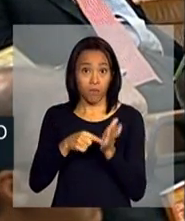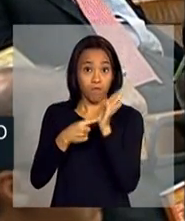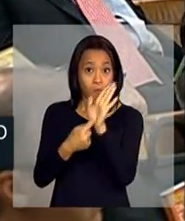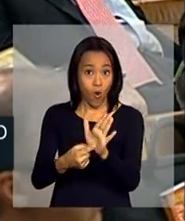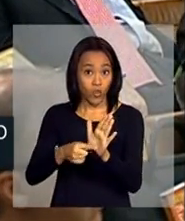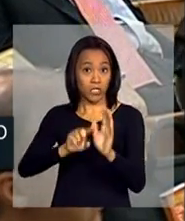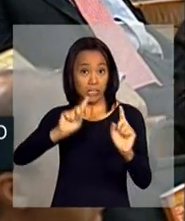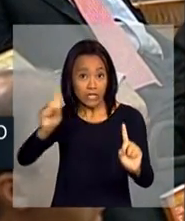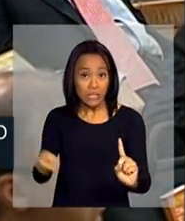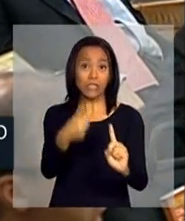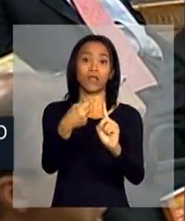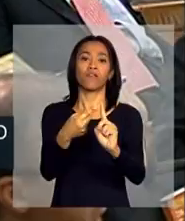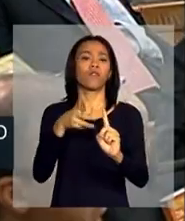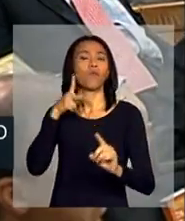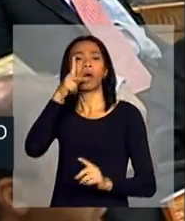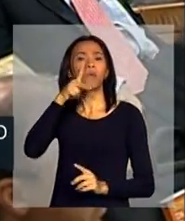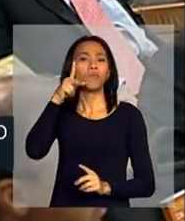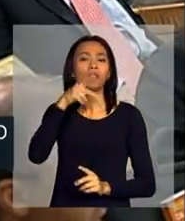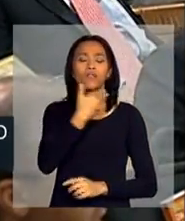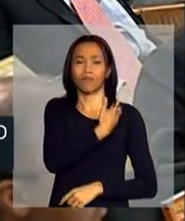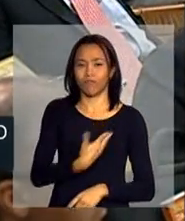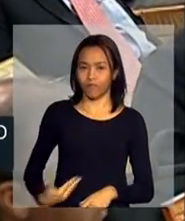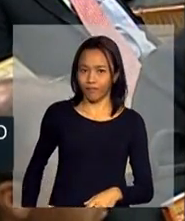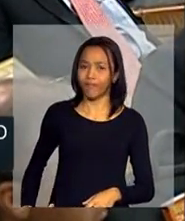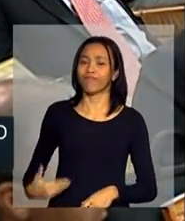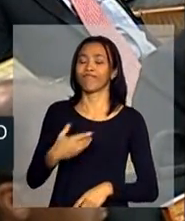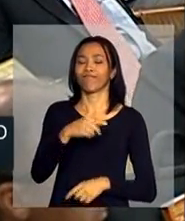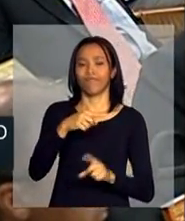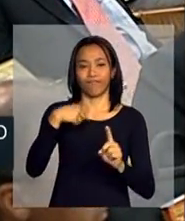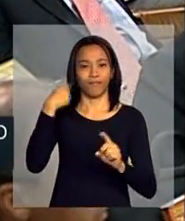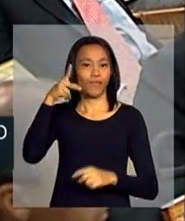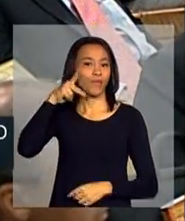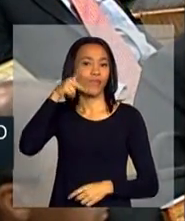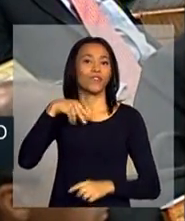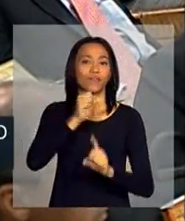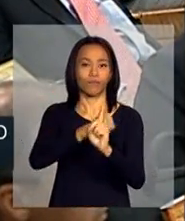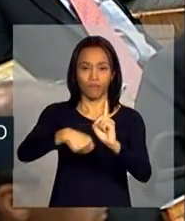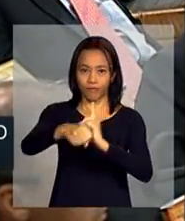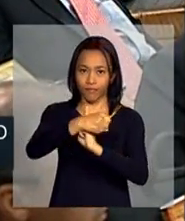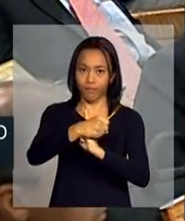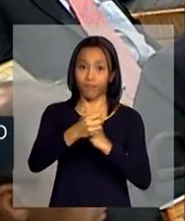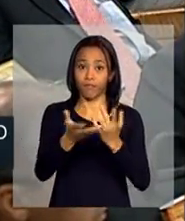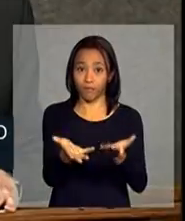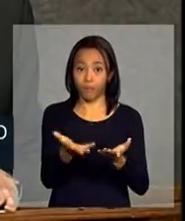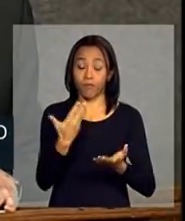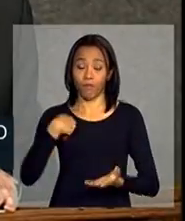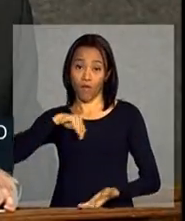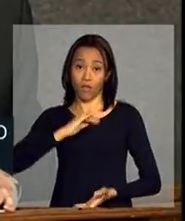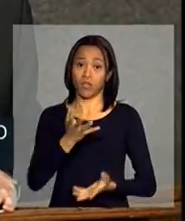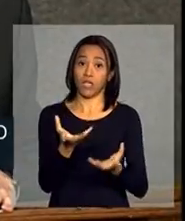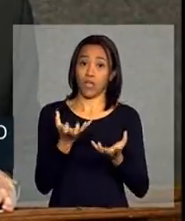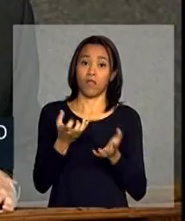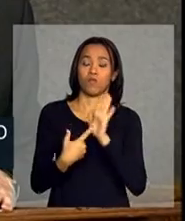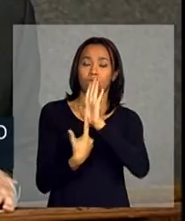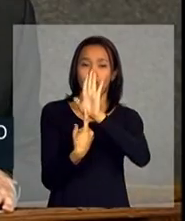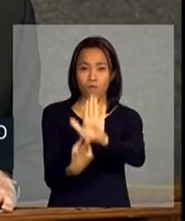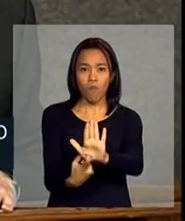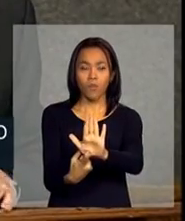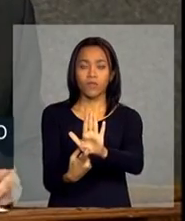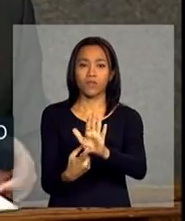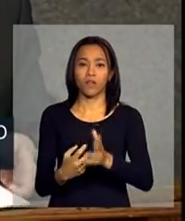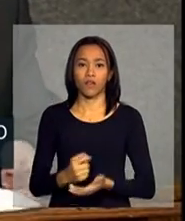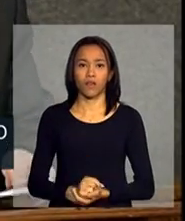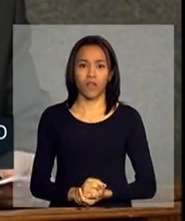política pública, à política social. Então, queremos manifestar a